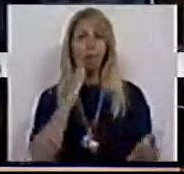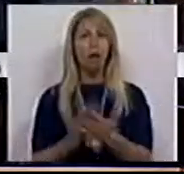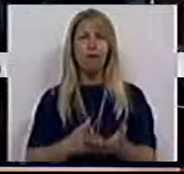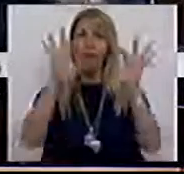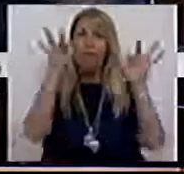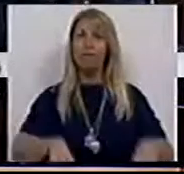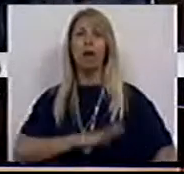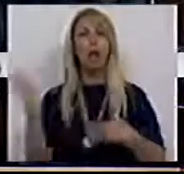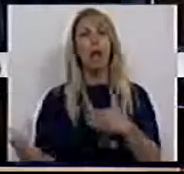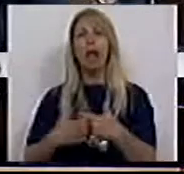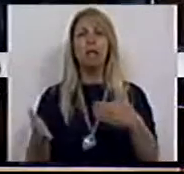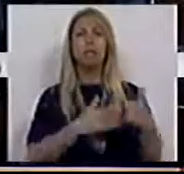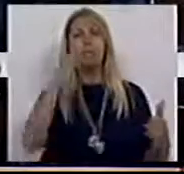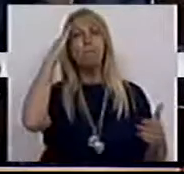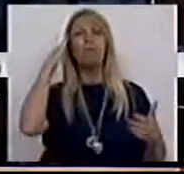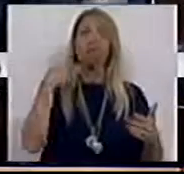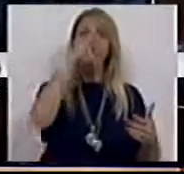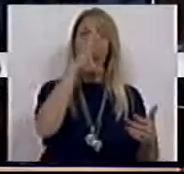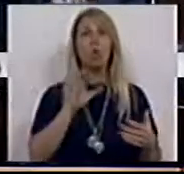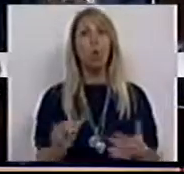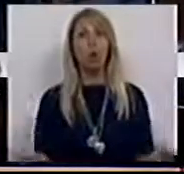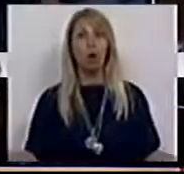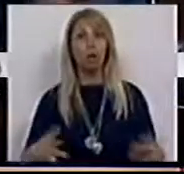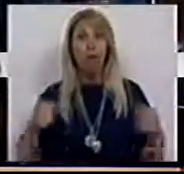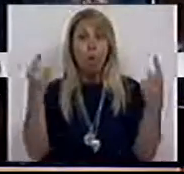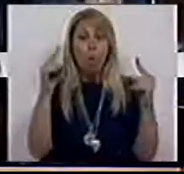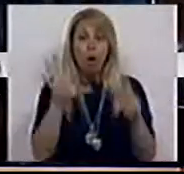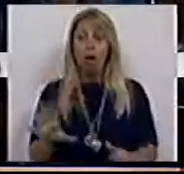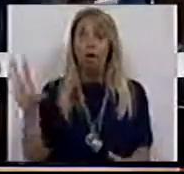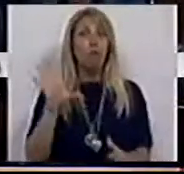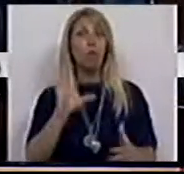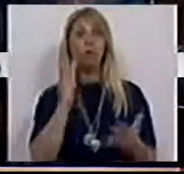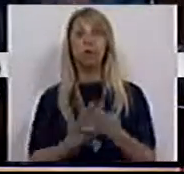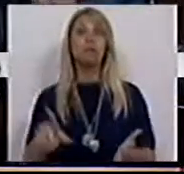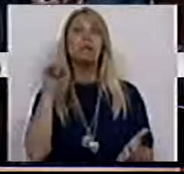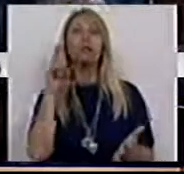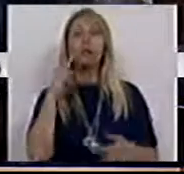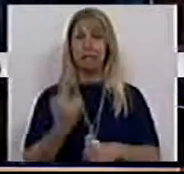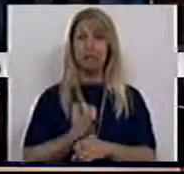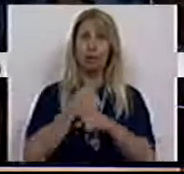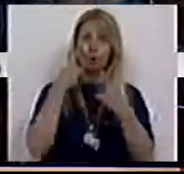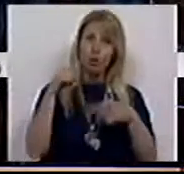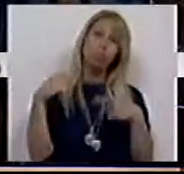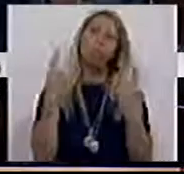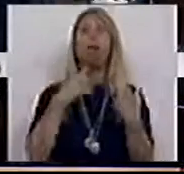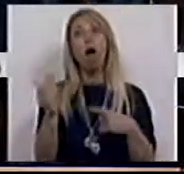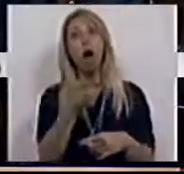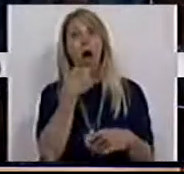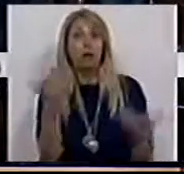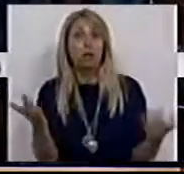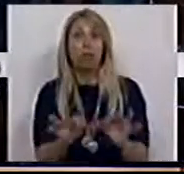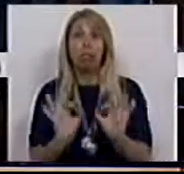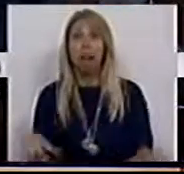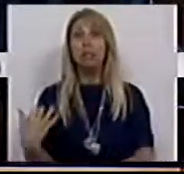encerramentos que estão previstos por este Governo. É a única maneira de defender os serviços públicos, enquanto serviços